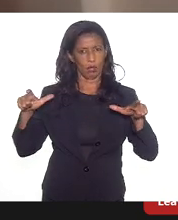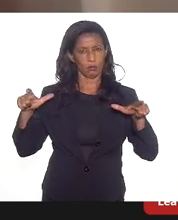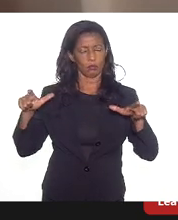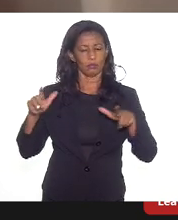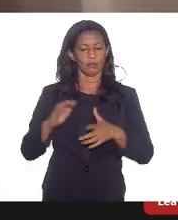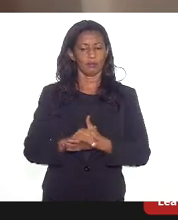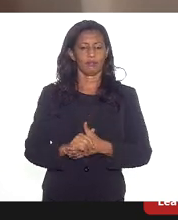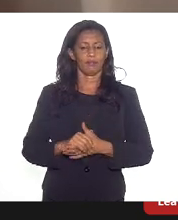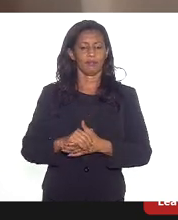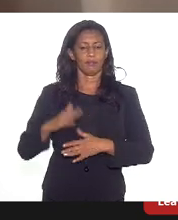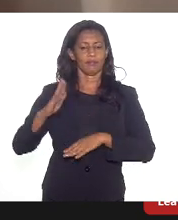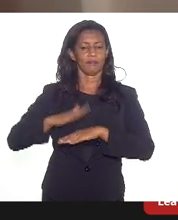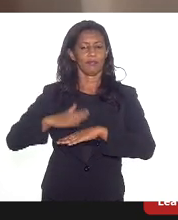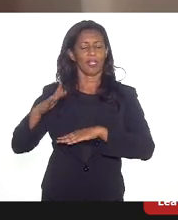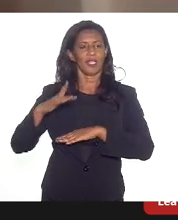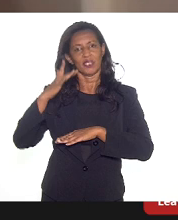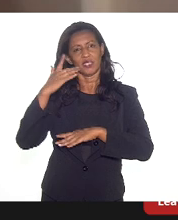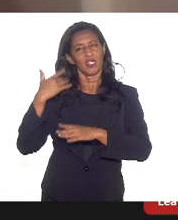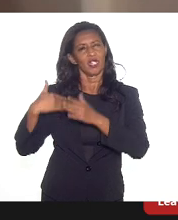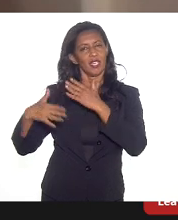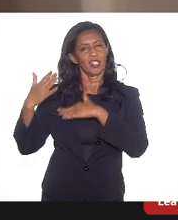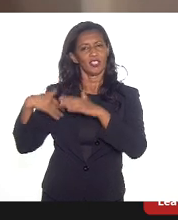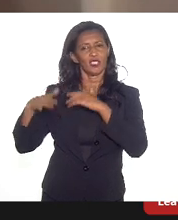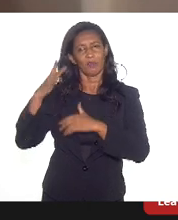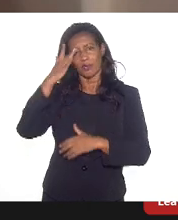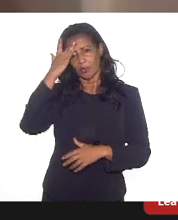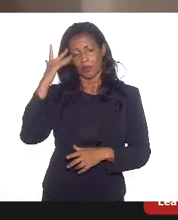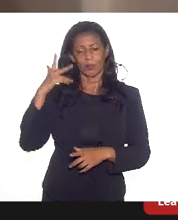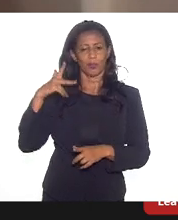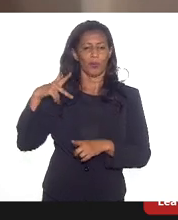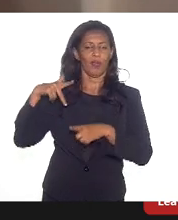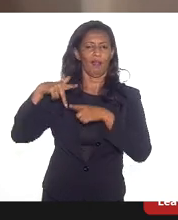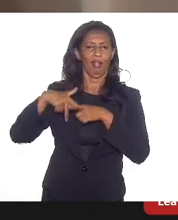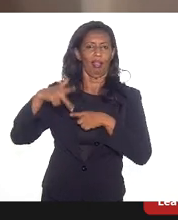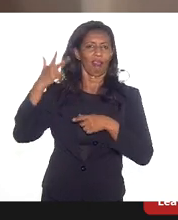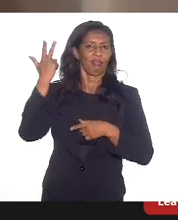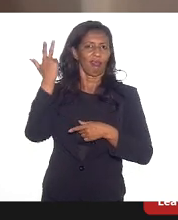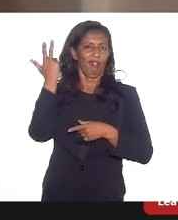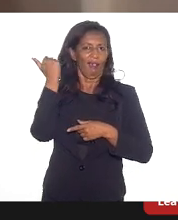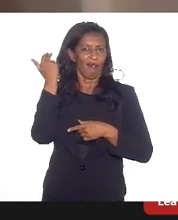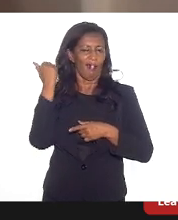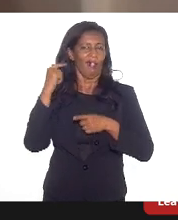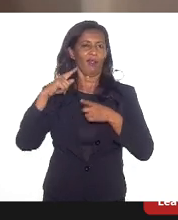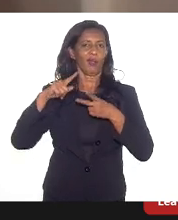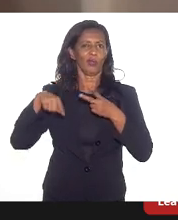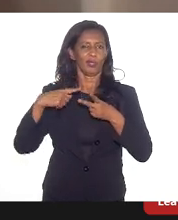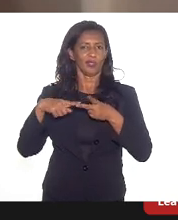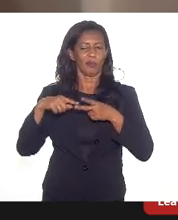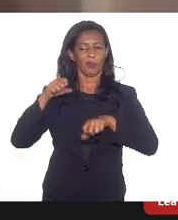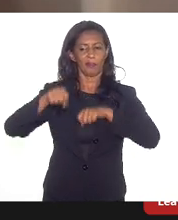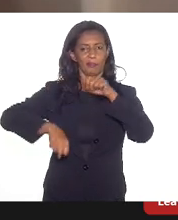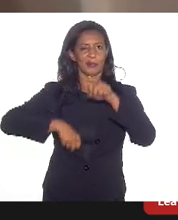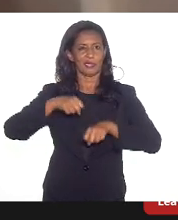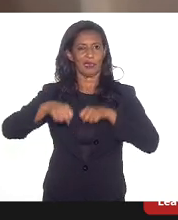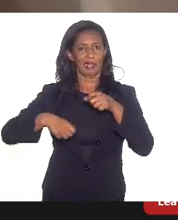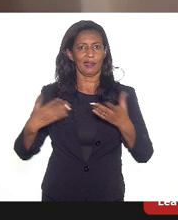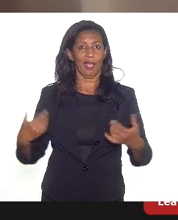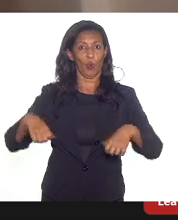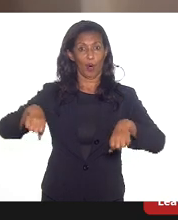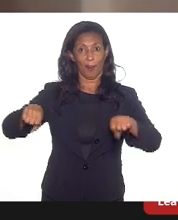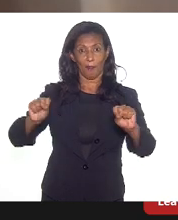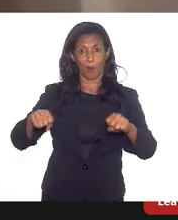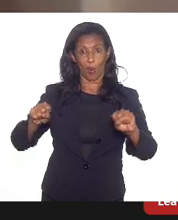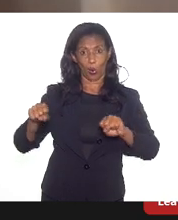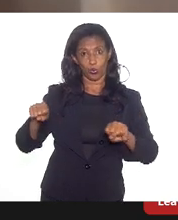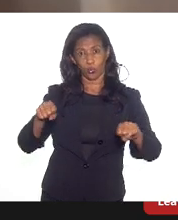que, antigamente, o trabalhador rural, ele andava a cavalo, depois a bicicleta, agora de moto, e que ele ficaria prostrado por causa da quantidade